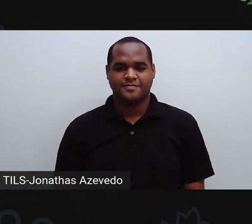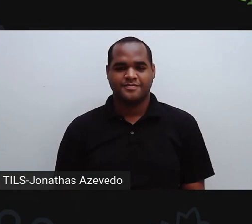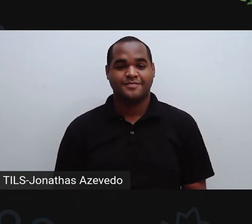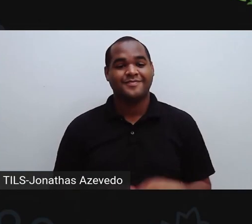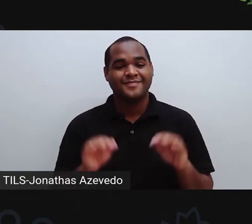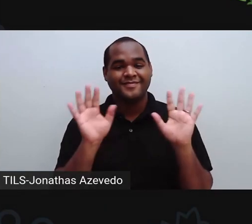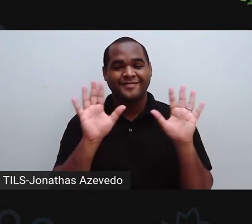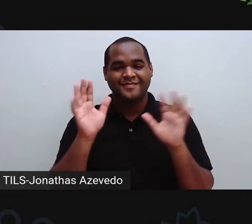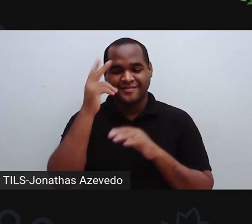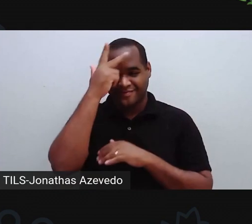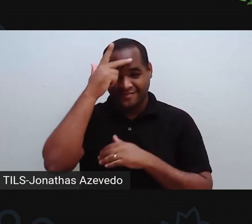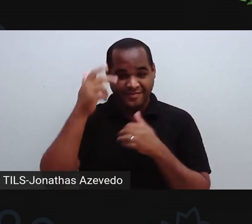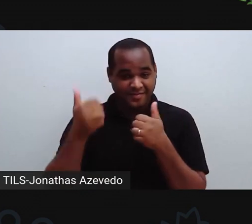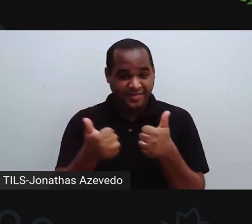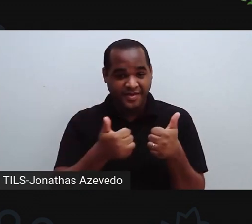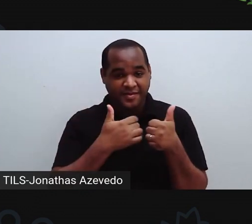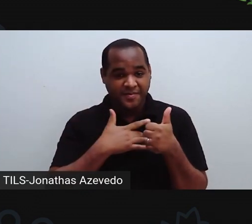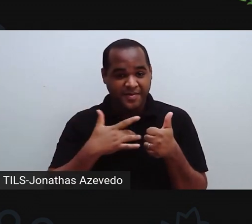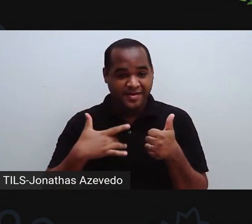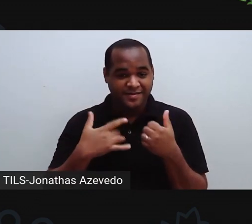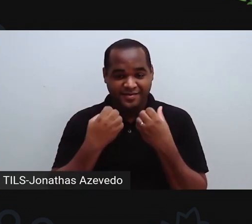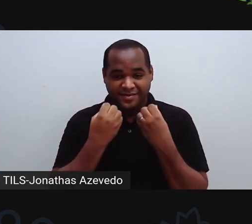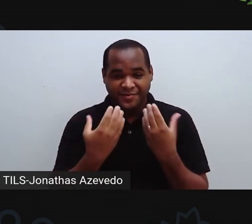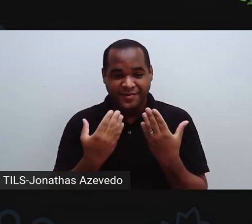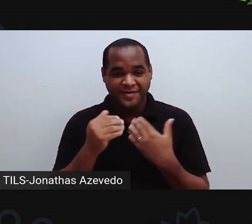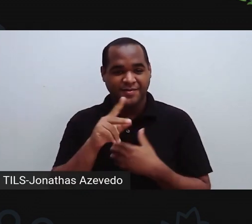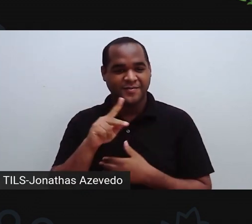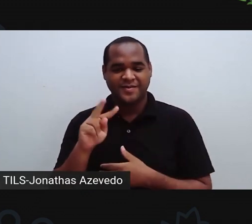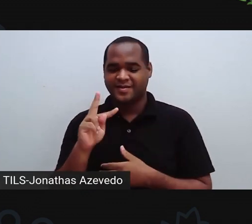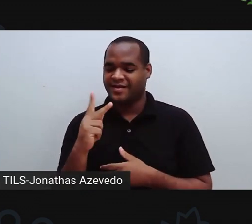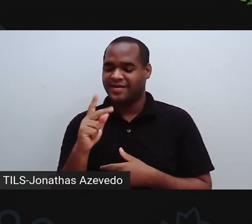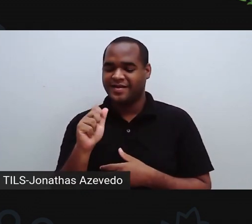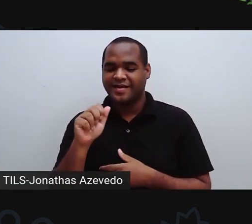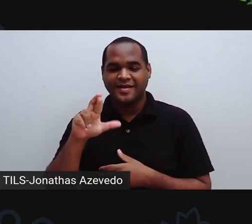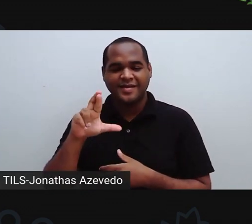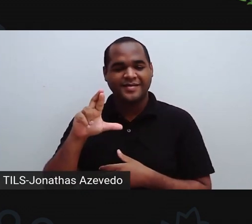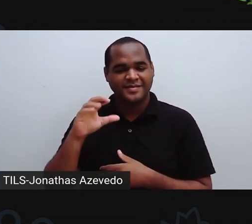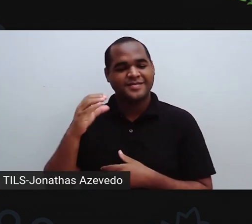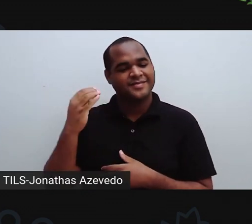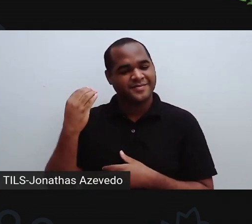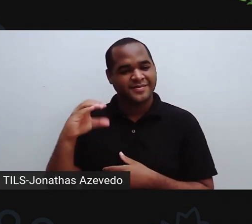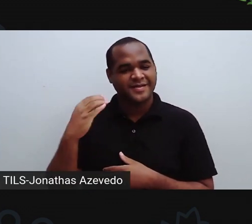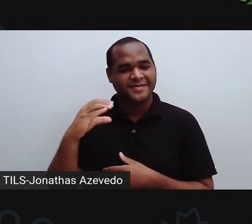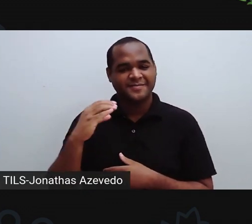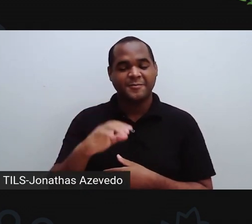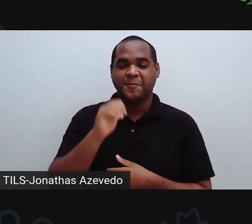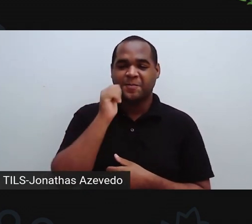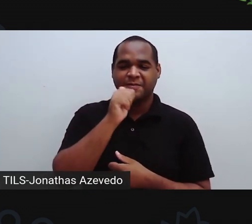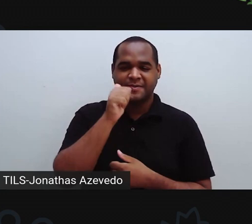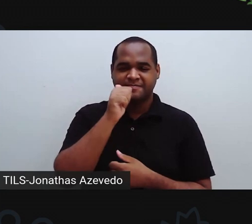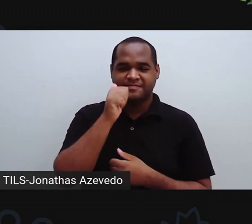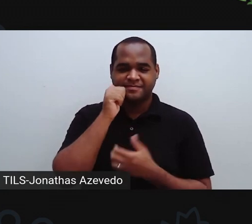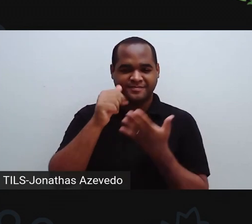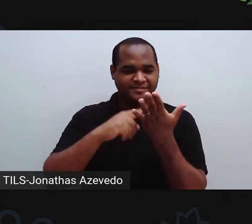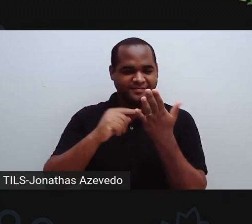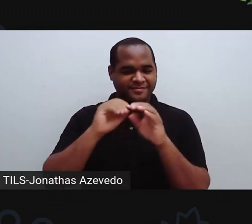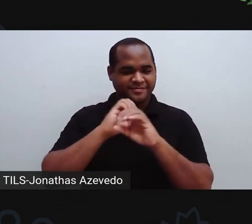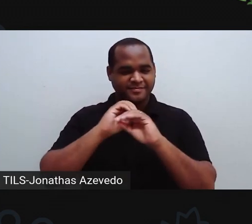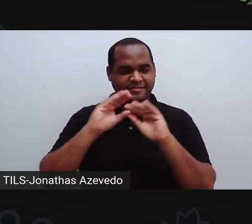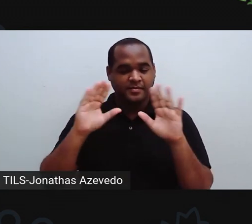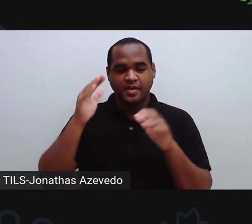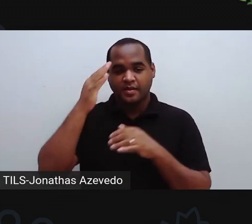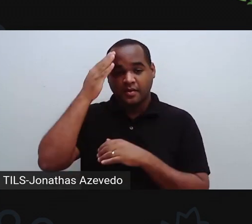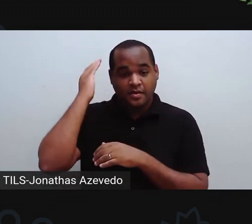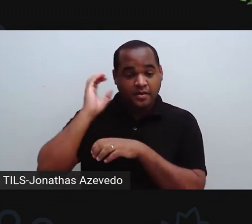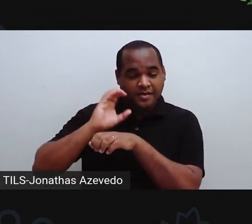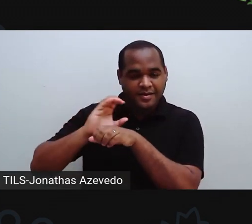Olá pessoal, tudo bem com vocês? Eu sou a professora Teara Santos de Ciência, sou uma mulher de pele clara, tenho um cabelo castanho